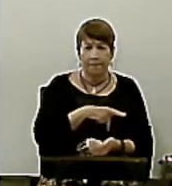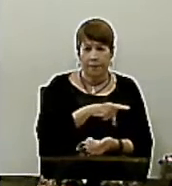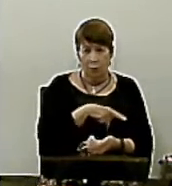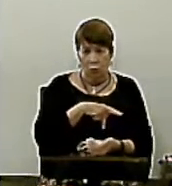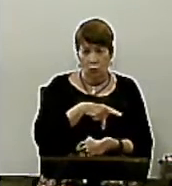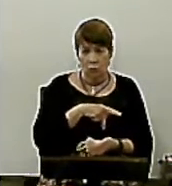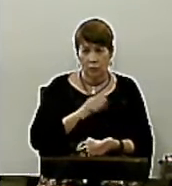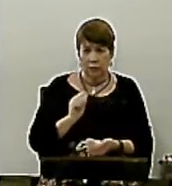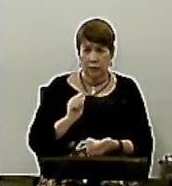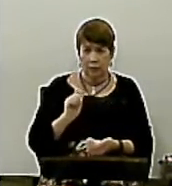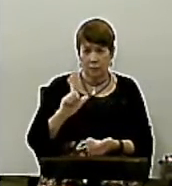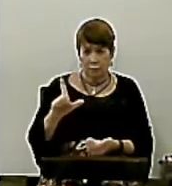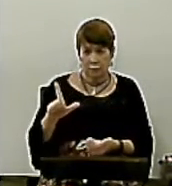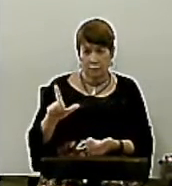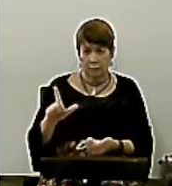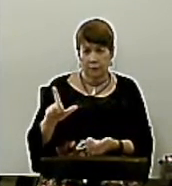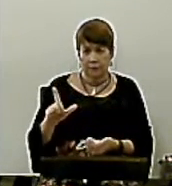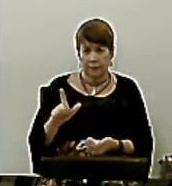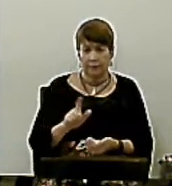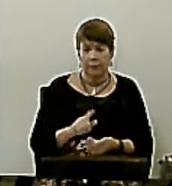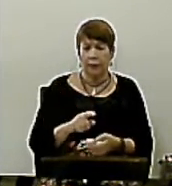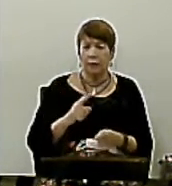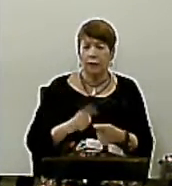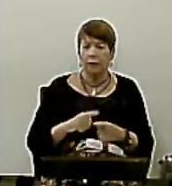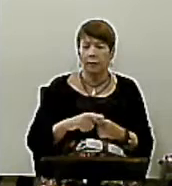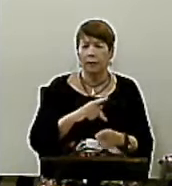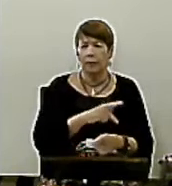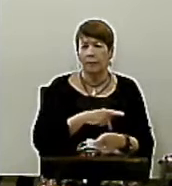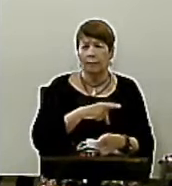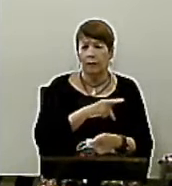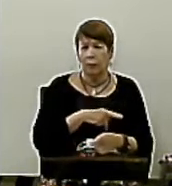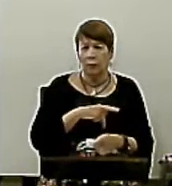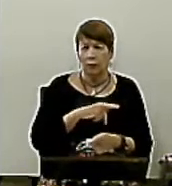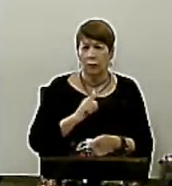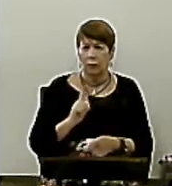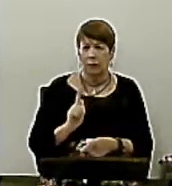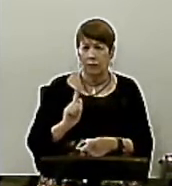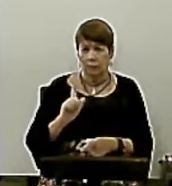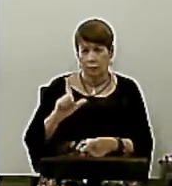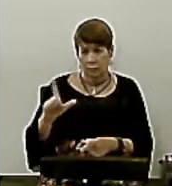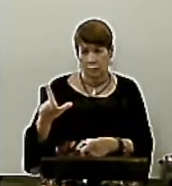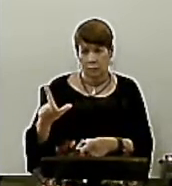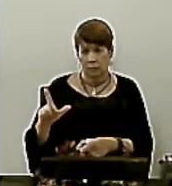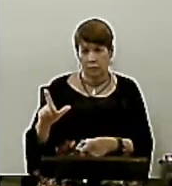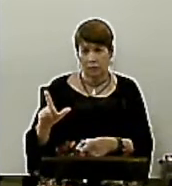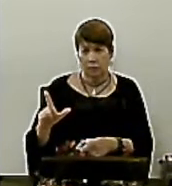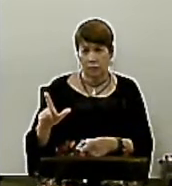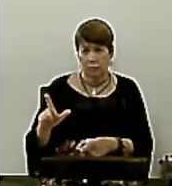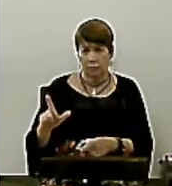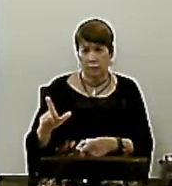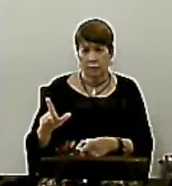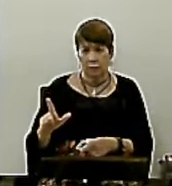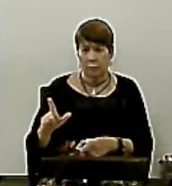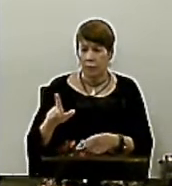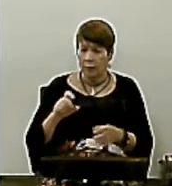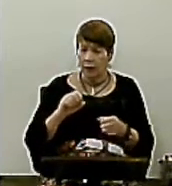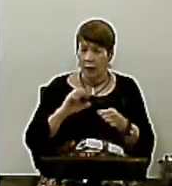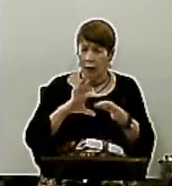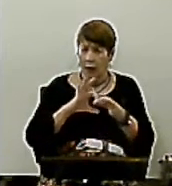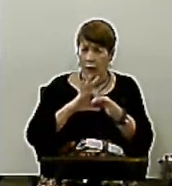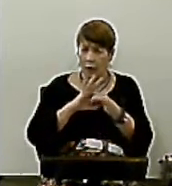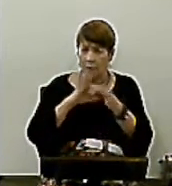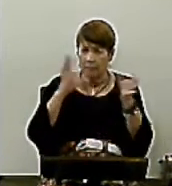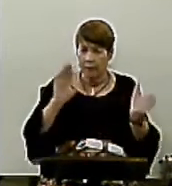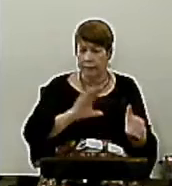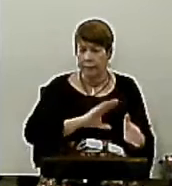Gálatas. Pois, para ele, Gálatas incorpora o ensino germinal sobre a liberdade cristã